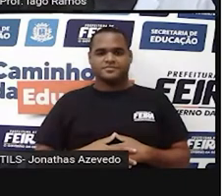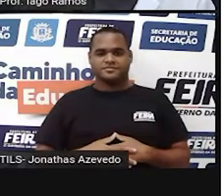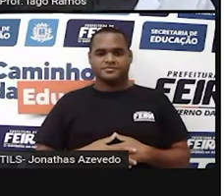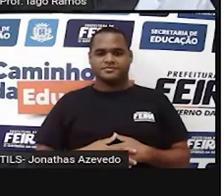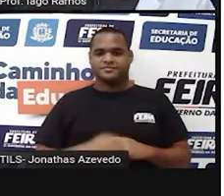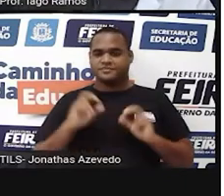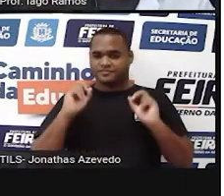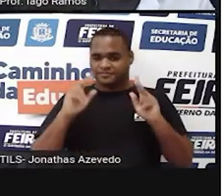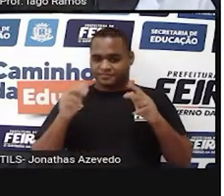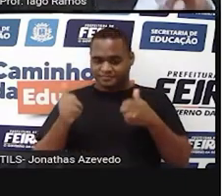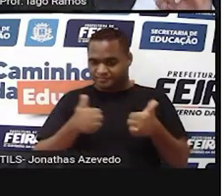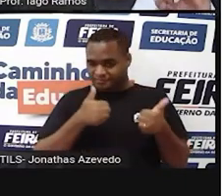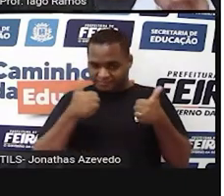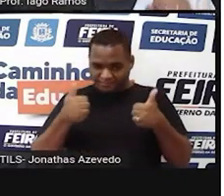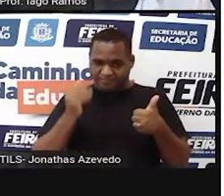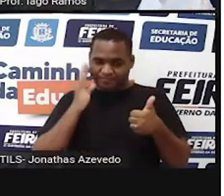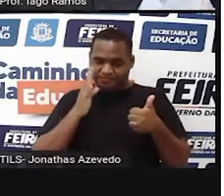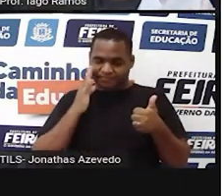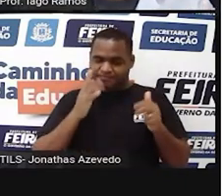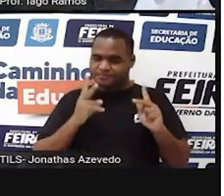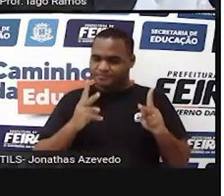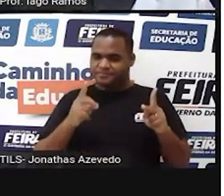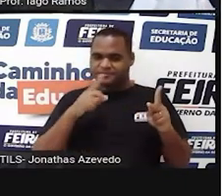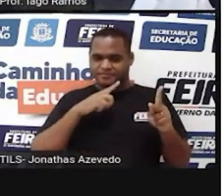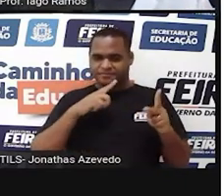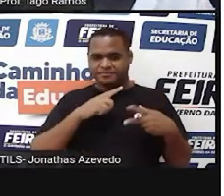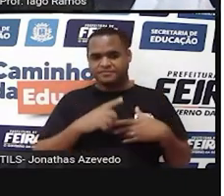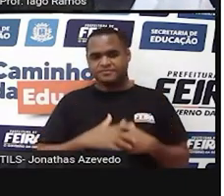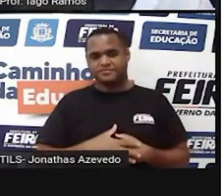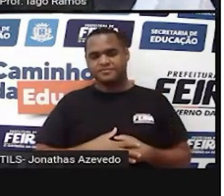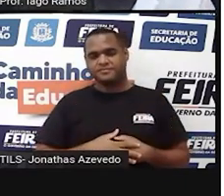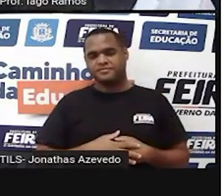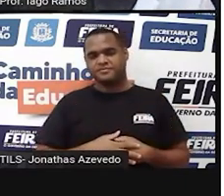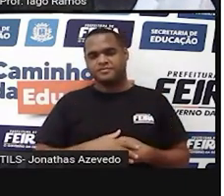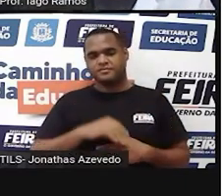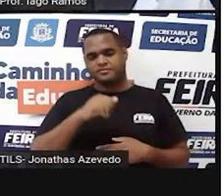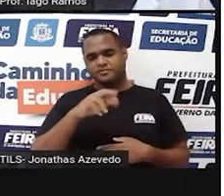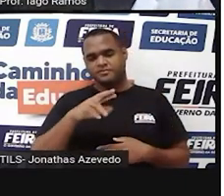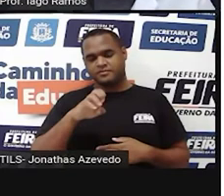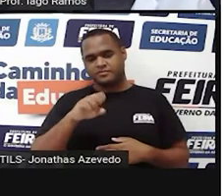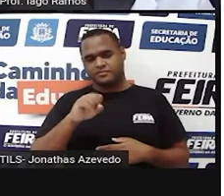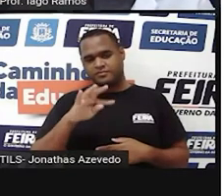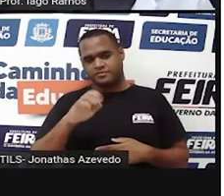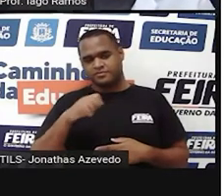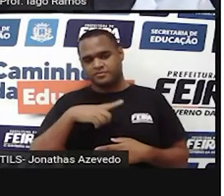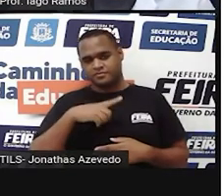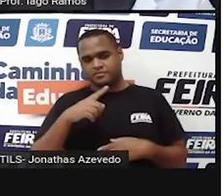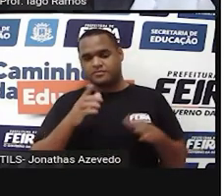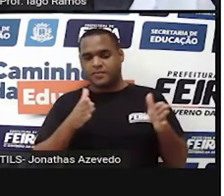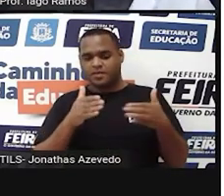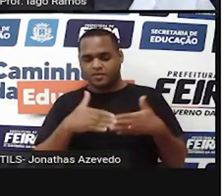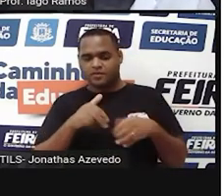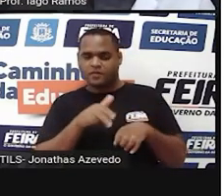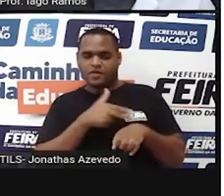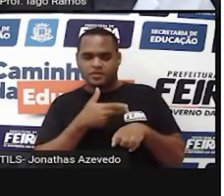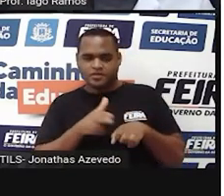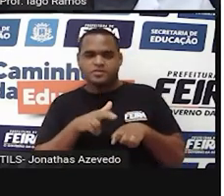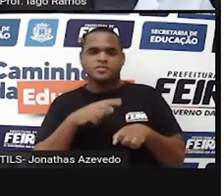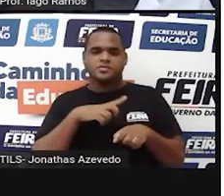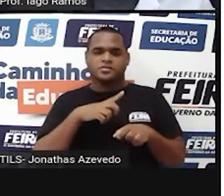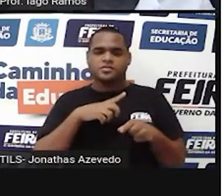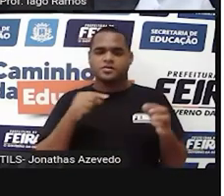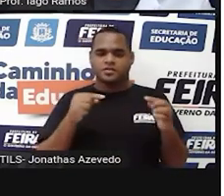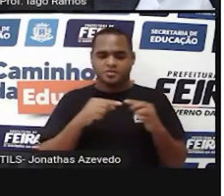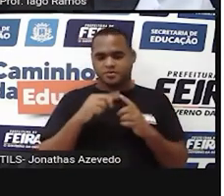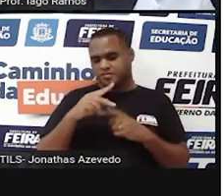Que massa! Vamos continuar a lema. As arestas da barra de chocolate, no formato